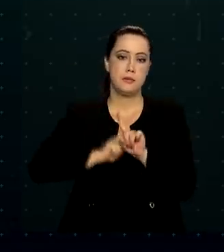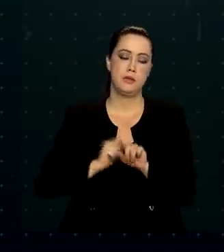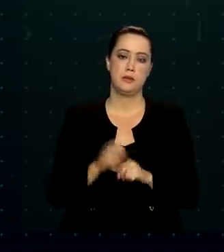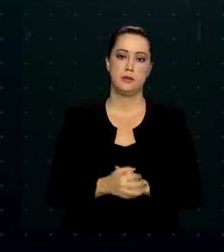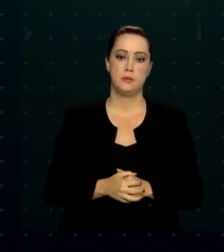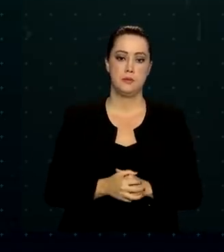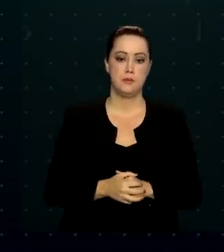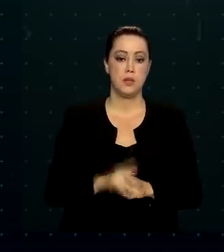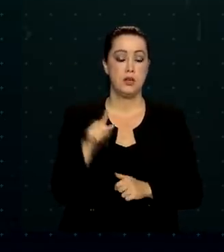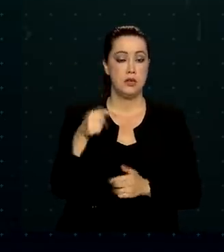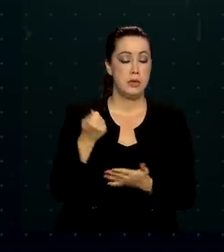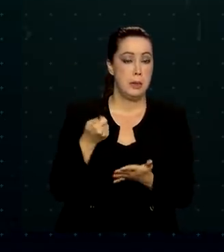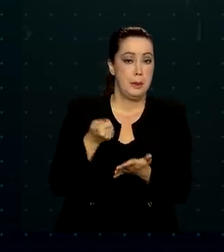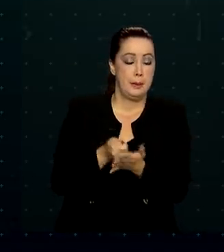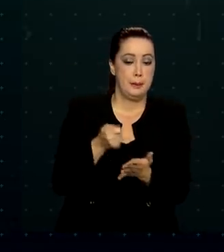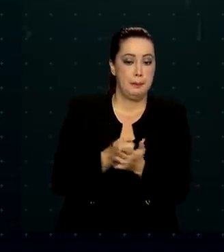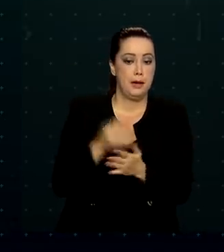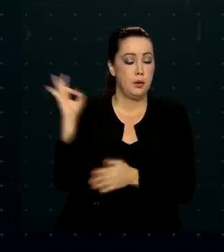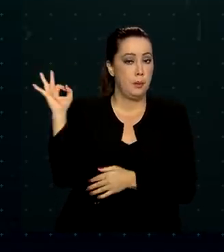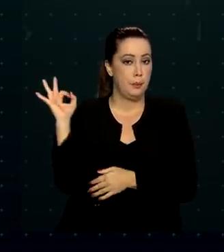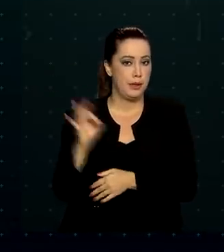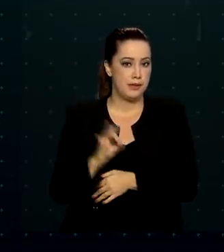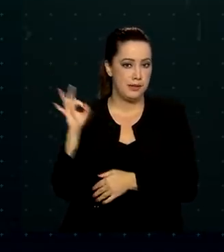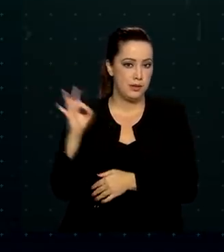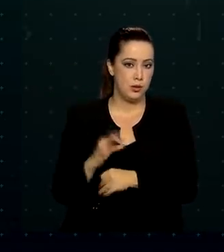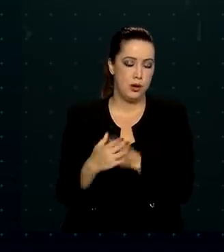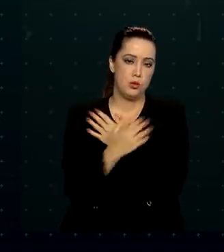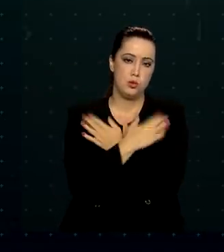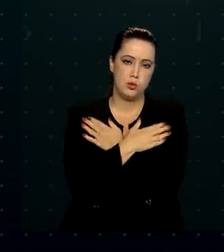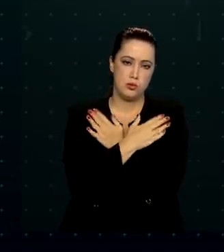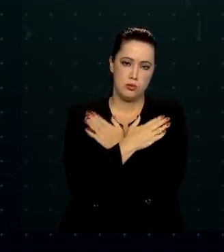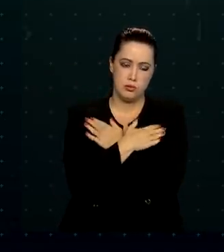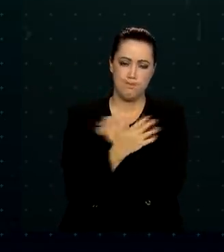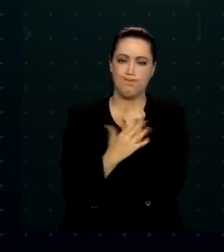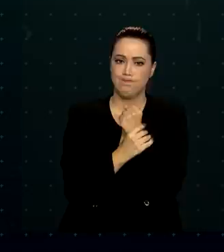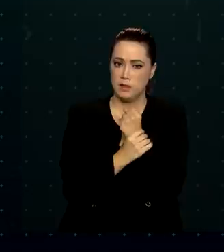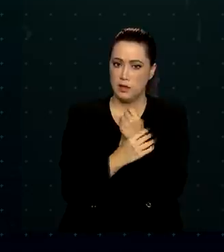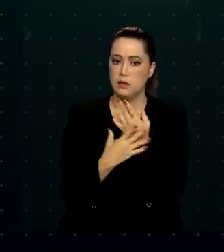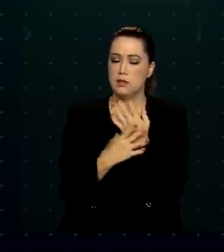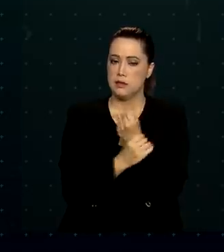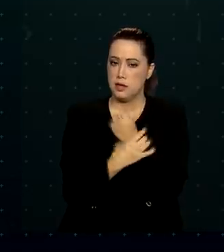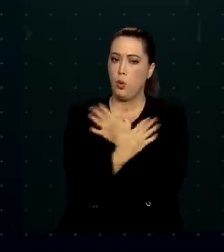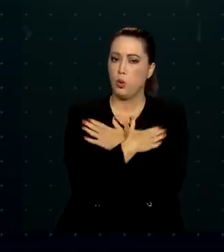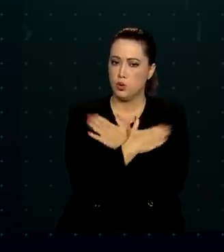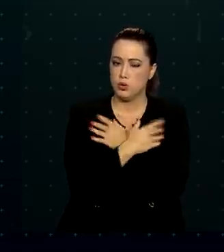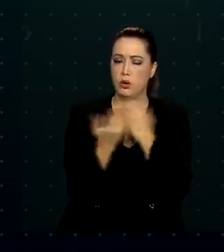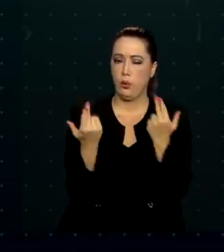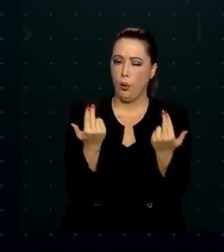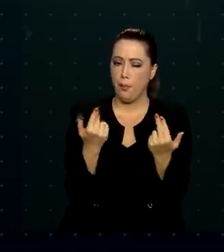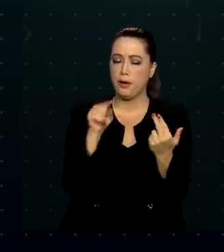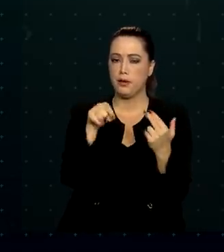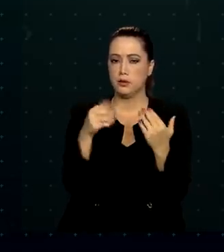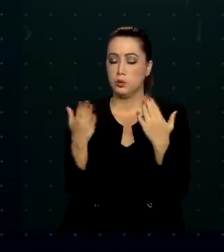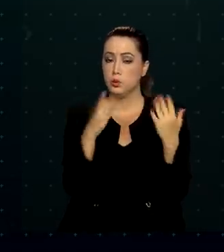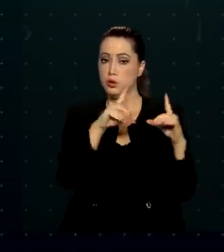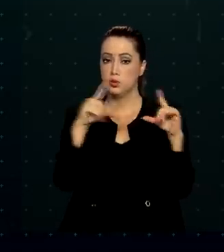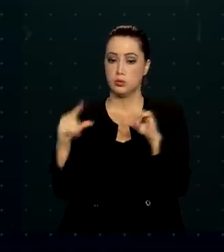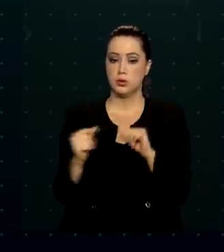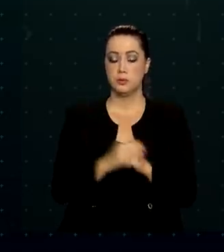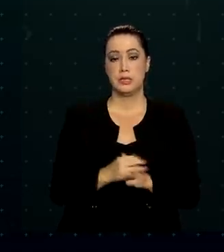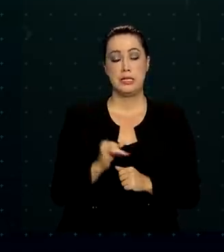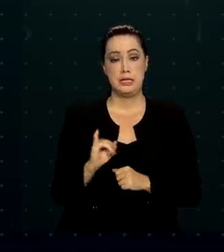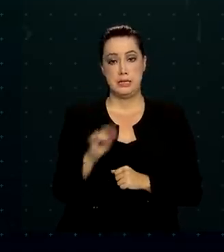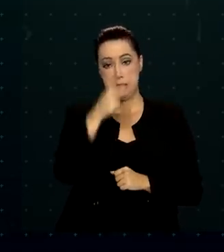e será pago o percentual do seguro-desemprego equivalente ao da redução. Nos casos de